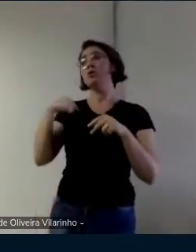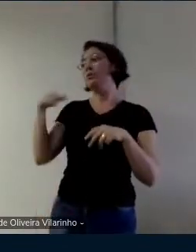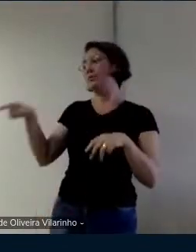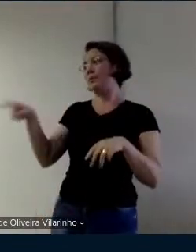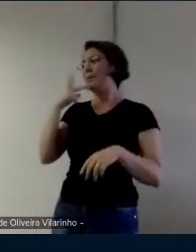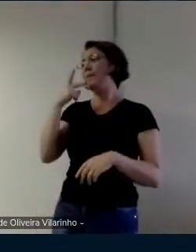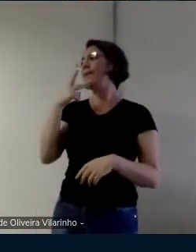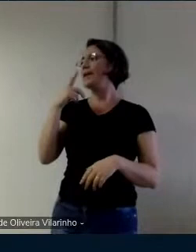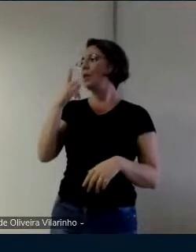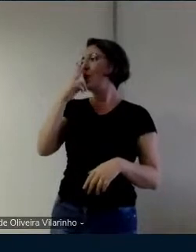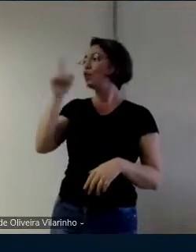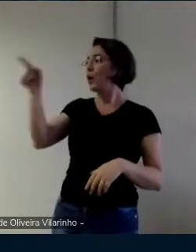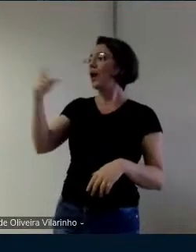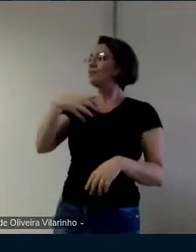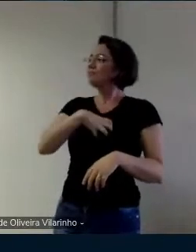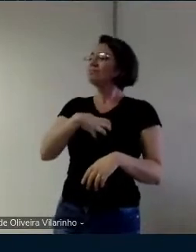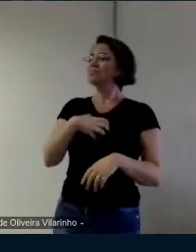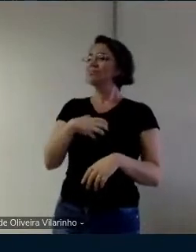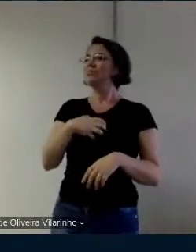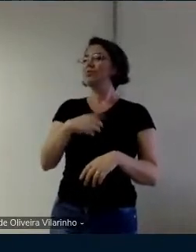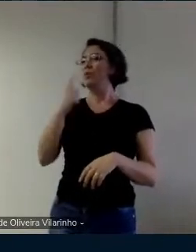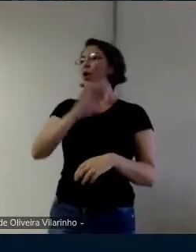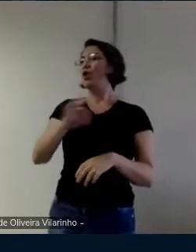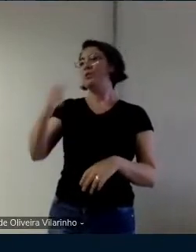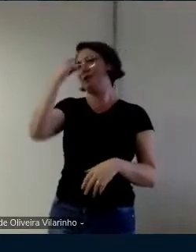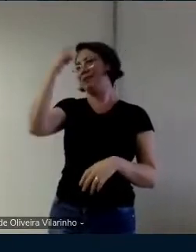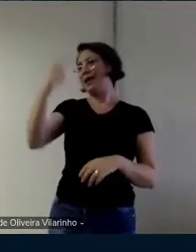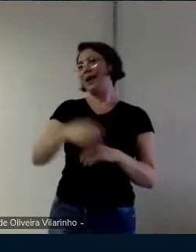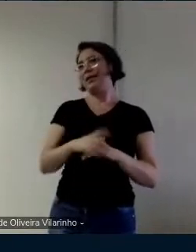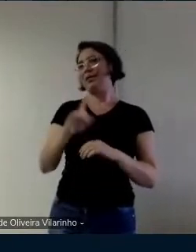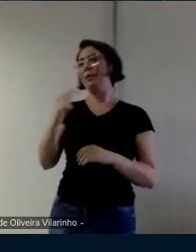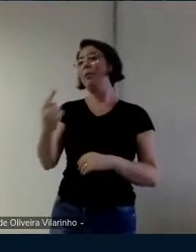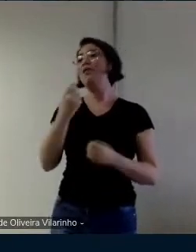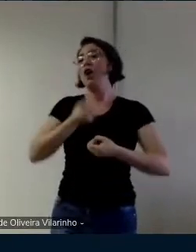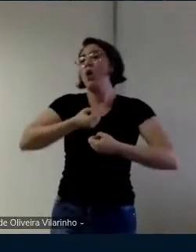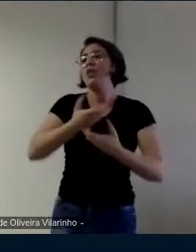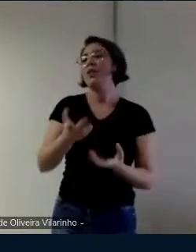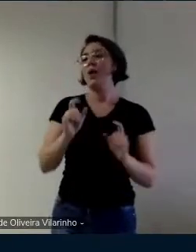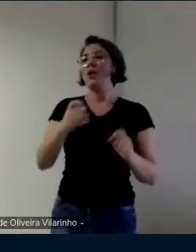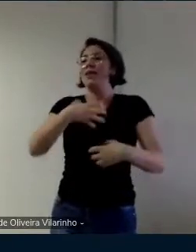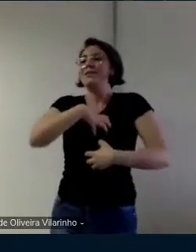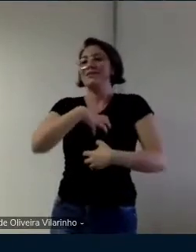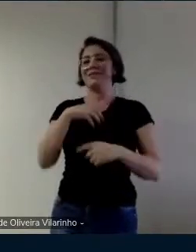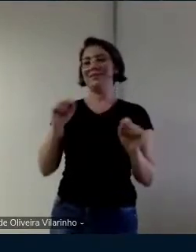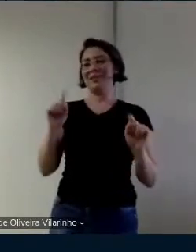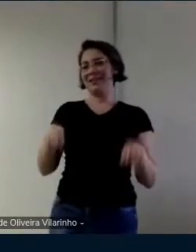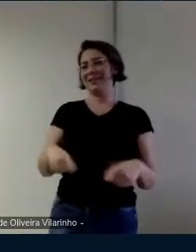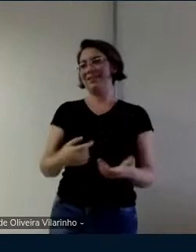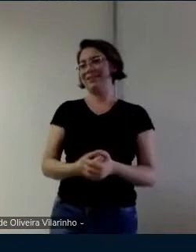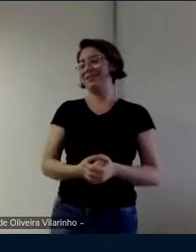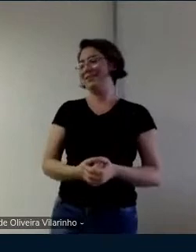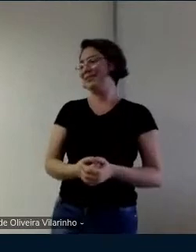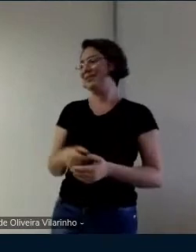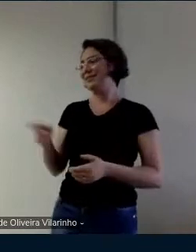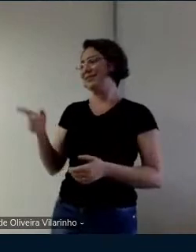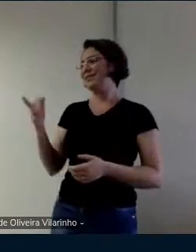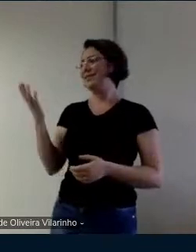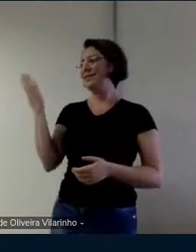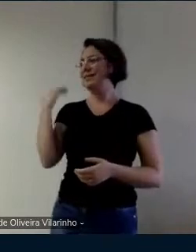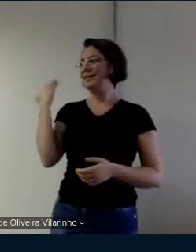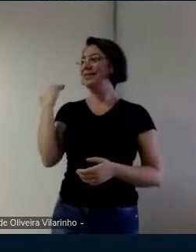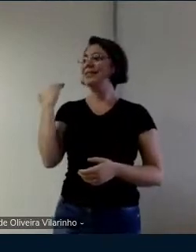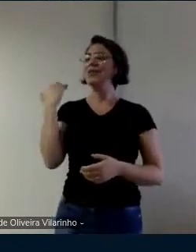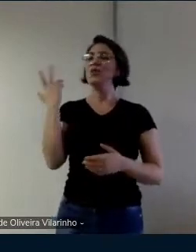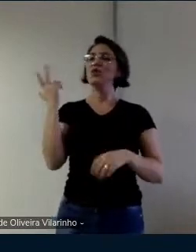acho que eu não sei é bom depois que ela conte o ela sente hoje sobre isso mas quando ela chegou pra mim foi que Ingrid vai vai vai